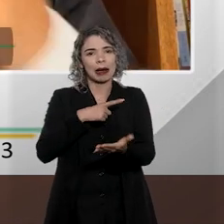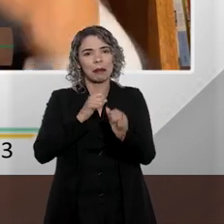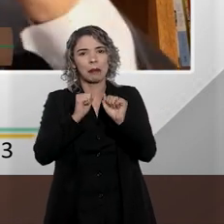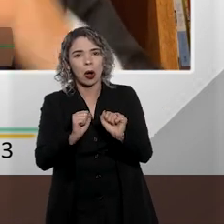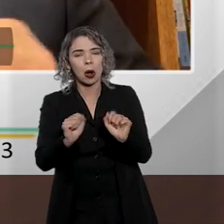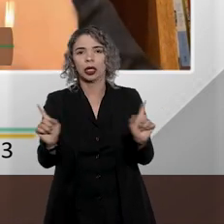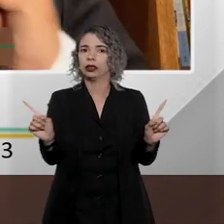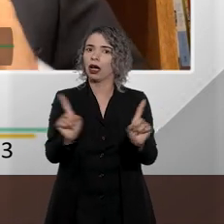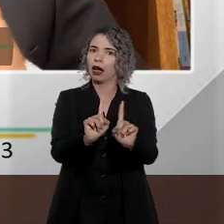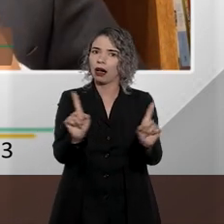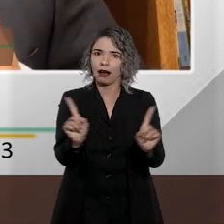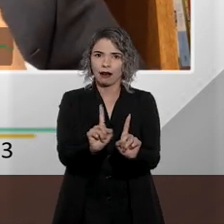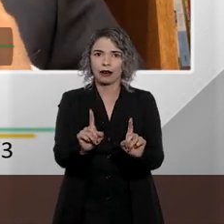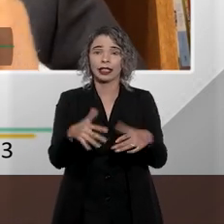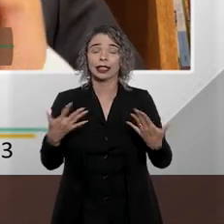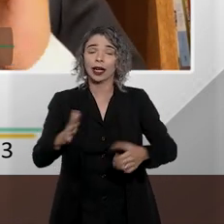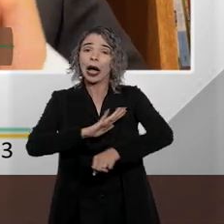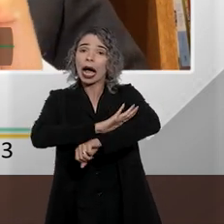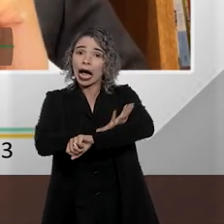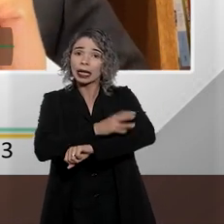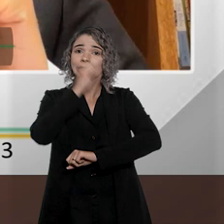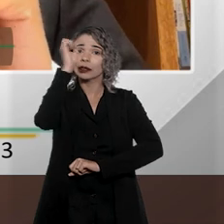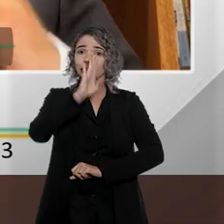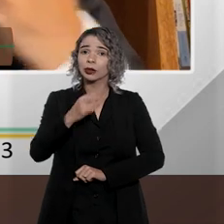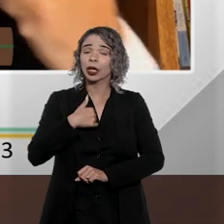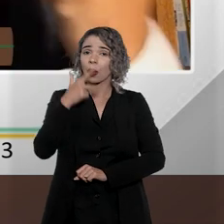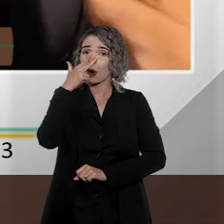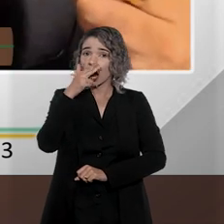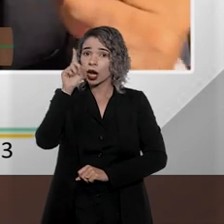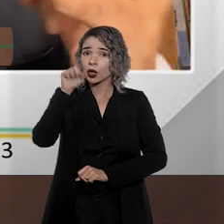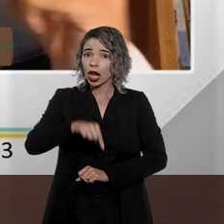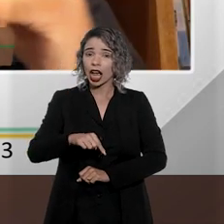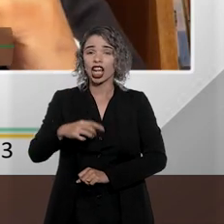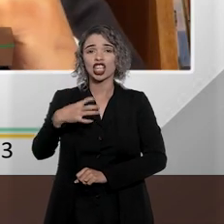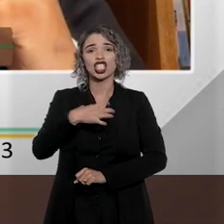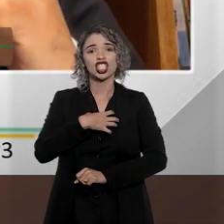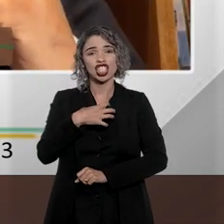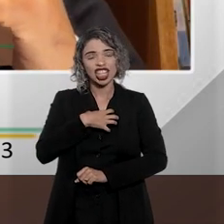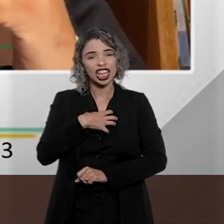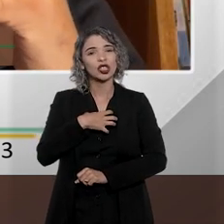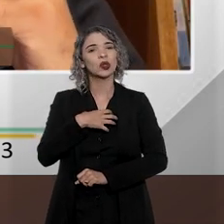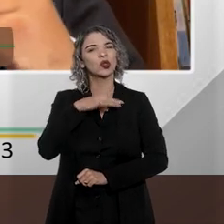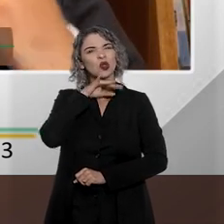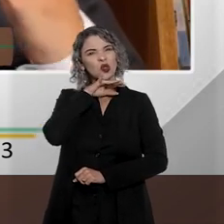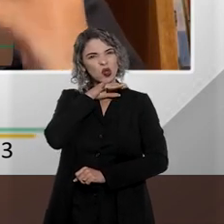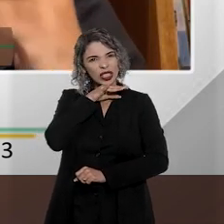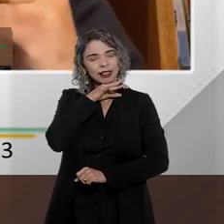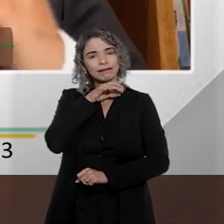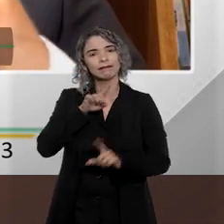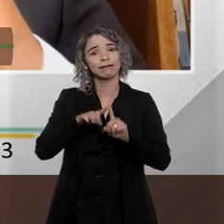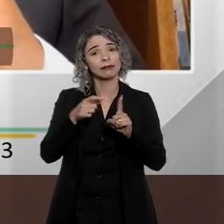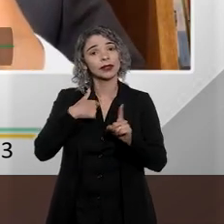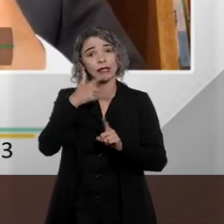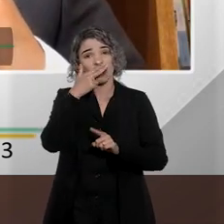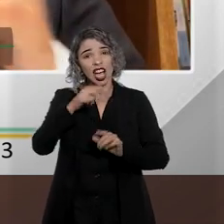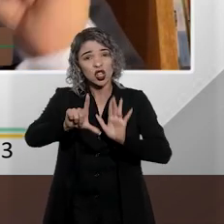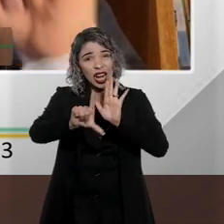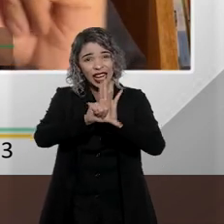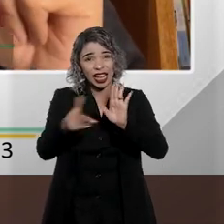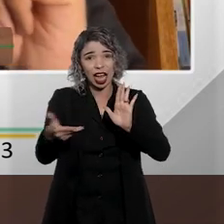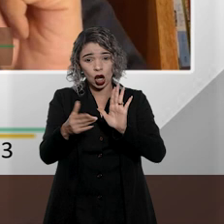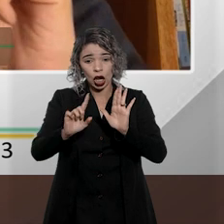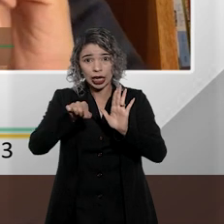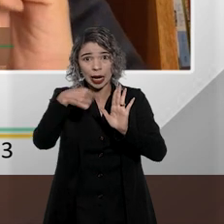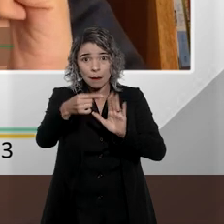pelas particularidades do racismo brasileiro, eu considero, talvez de uma forma um pouco assodada, eu repito, mas eu considero essa lei,